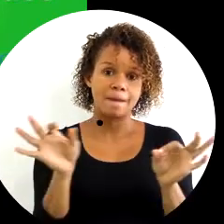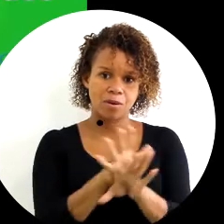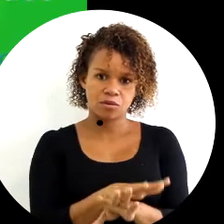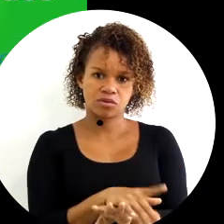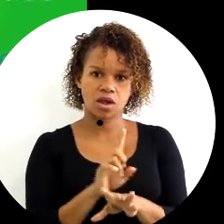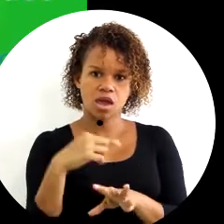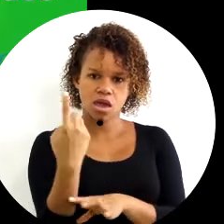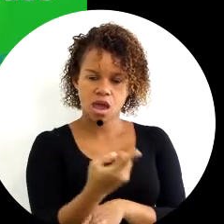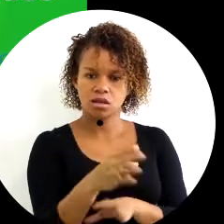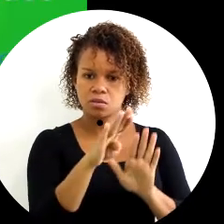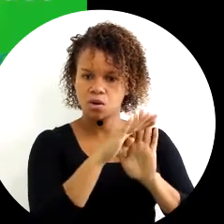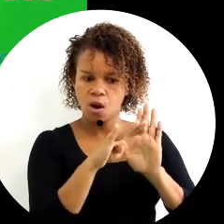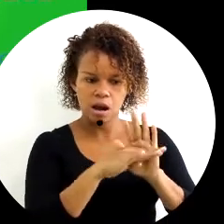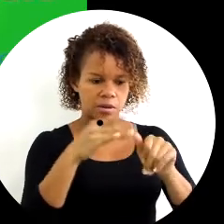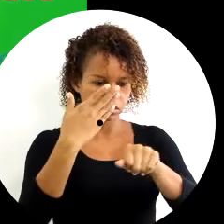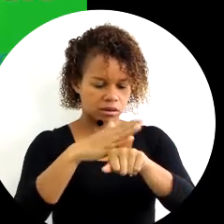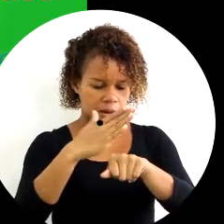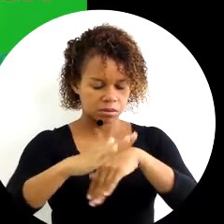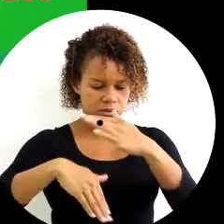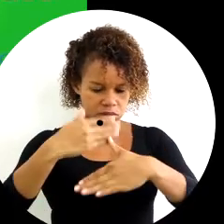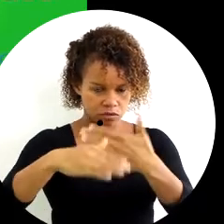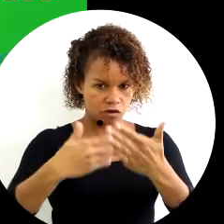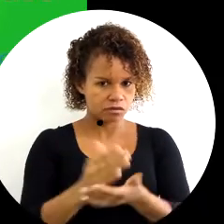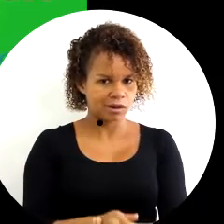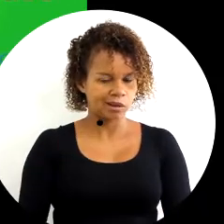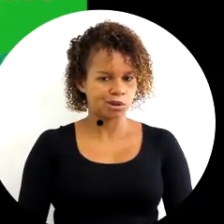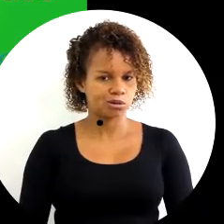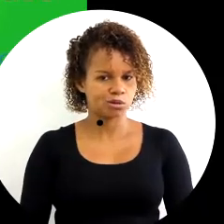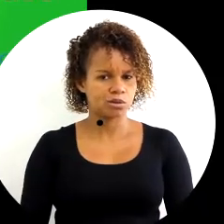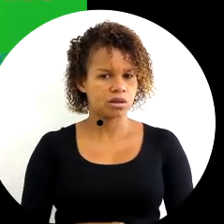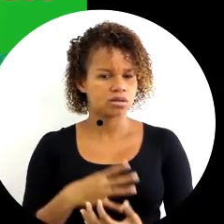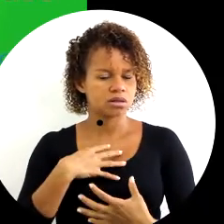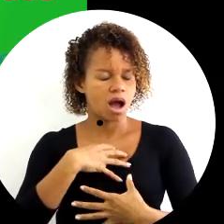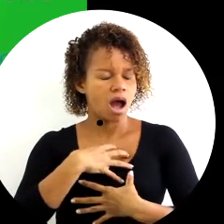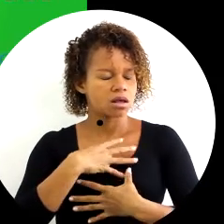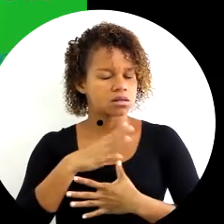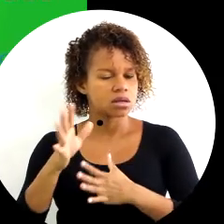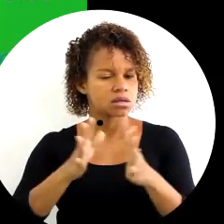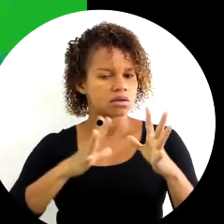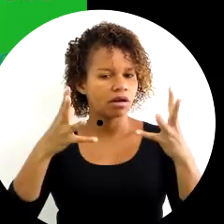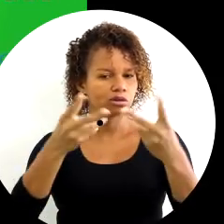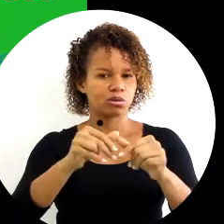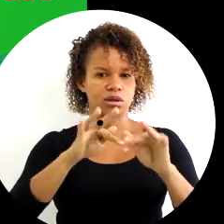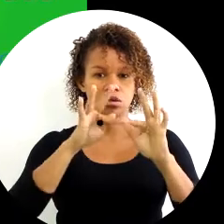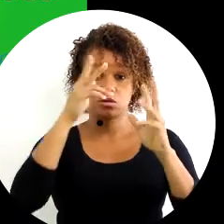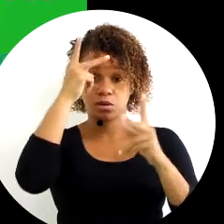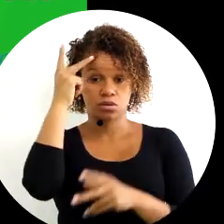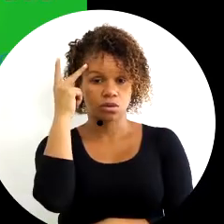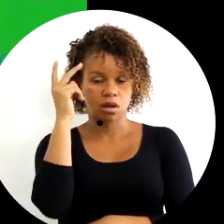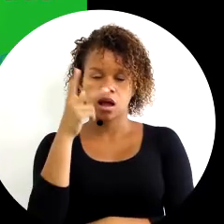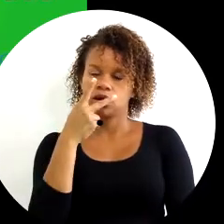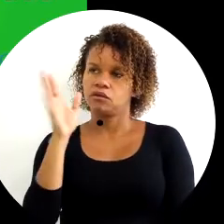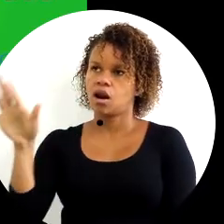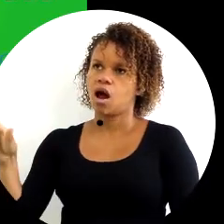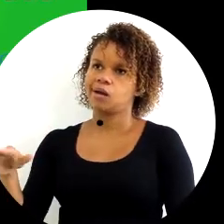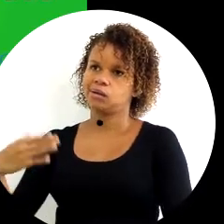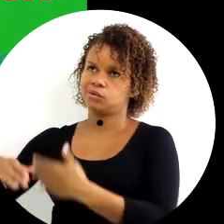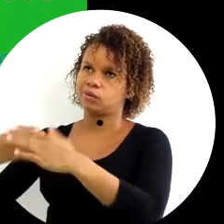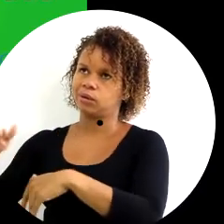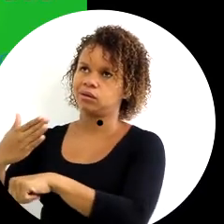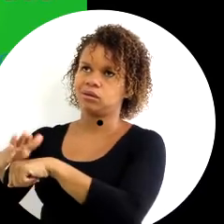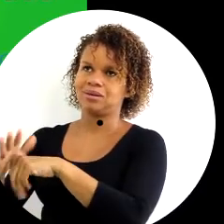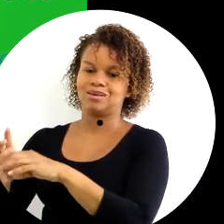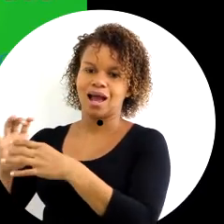por fim, é que esse programa de treinamento e desenvolvimento esteja acessível a todas as pessoas. Não adianta dizer que o programa de treinamento e